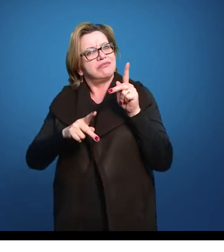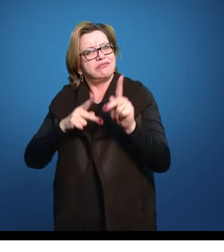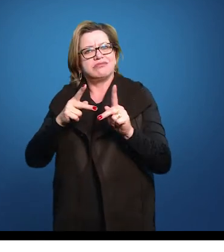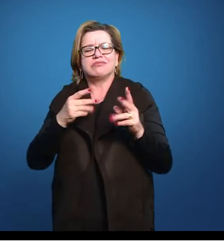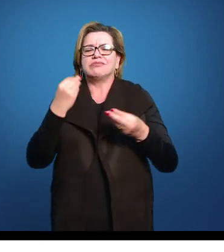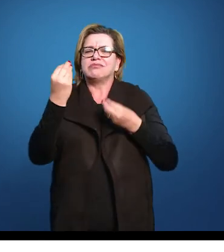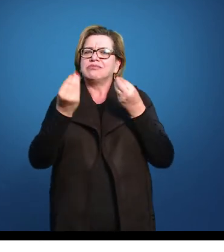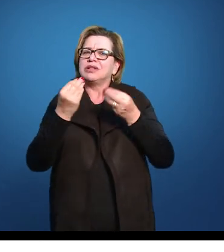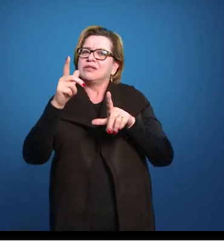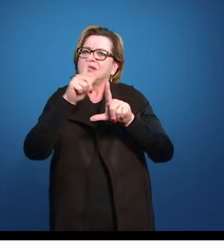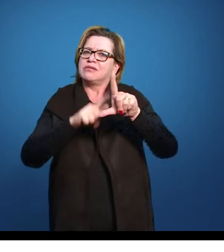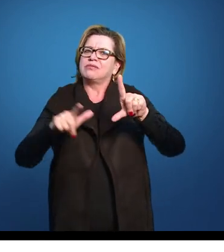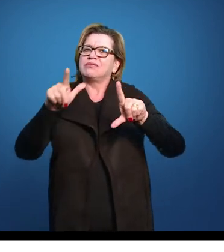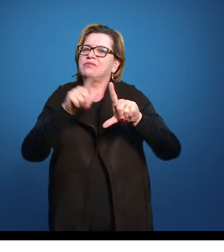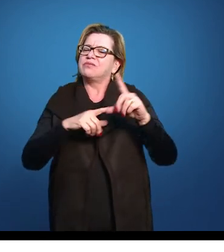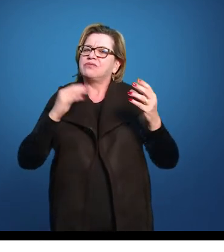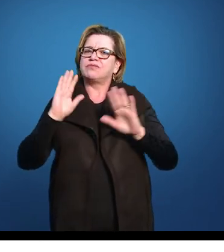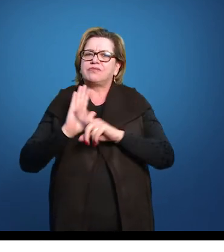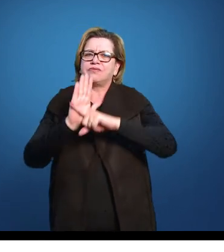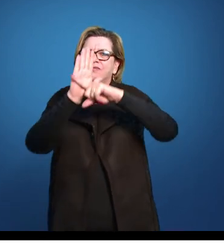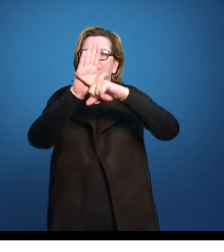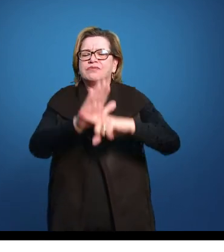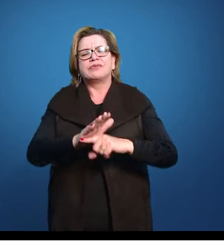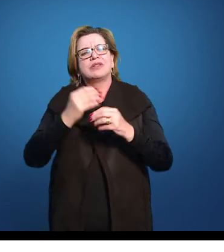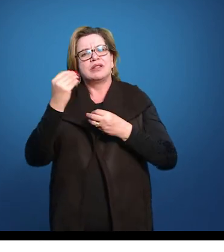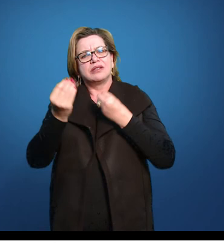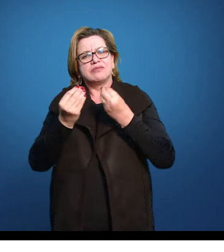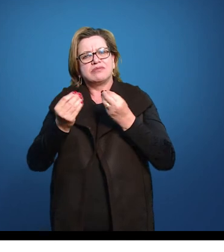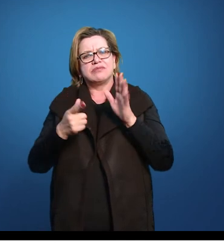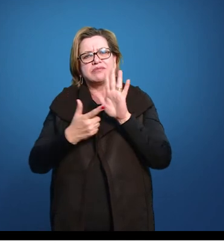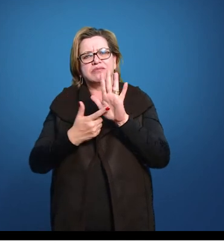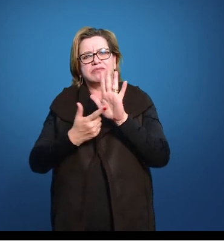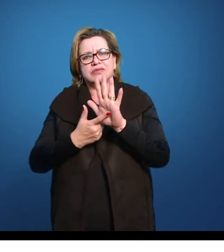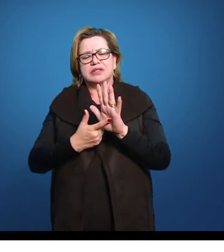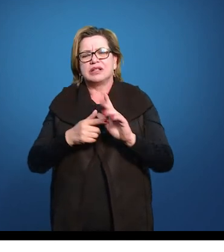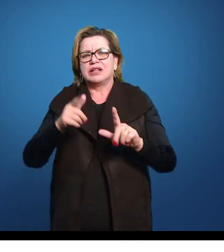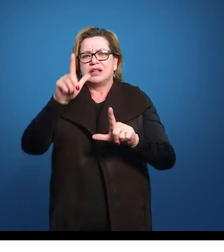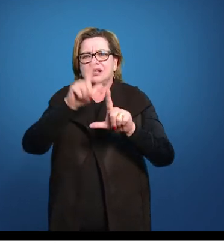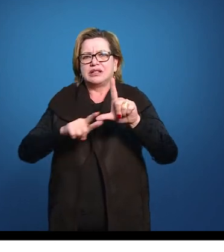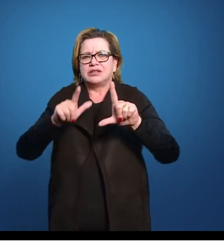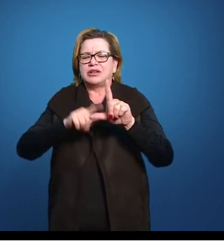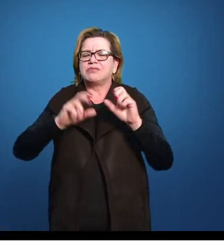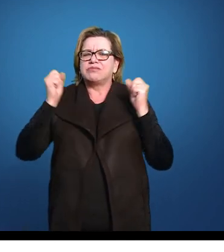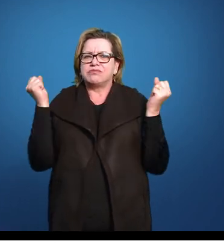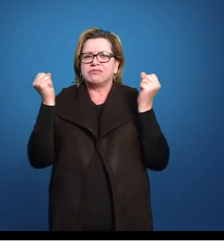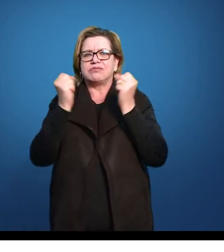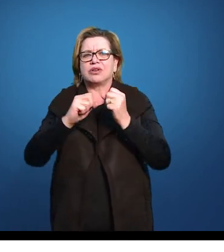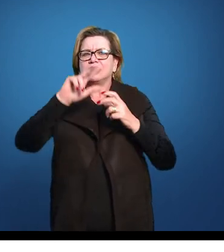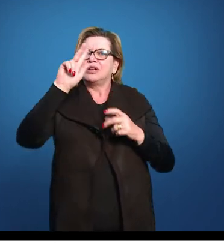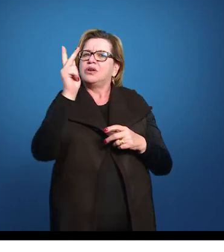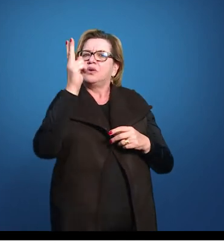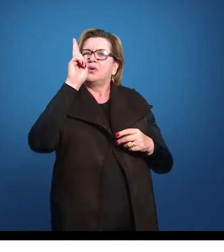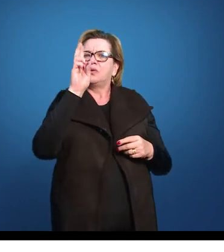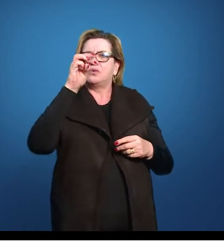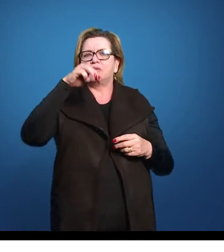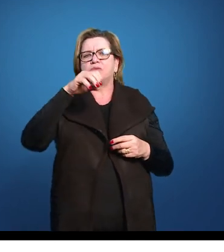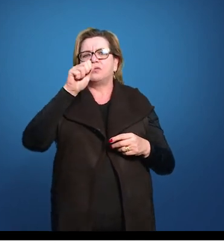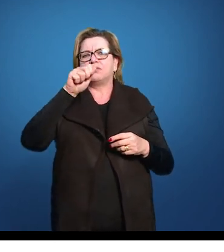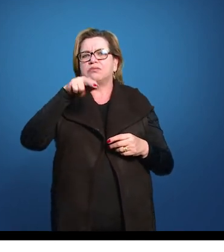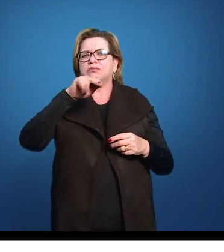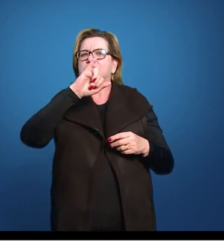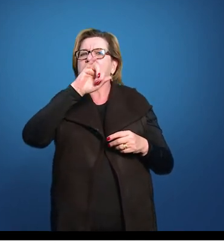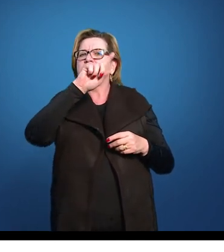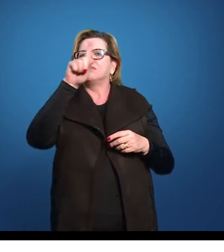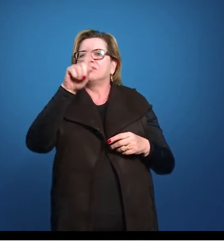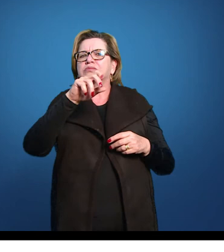E isso a literatura vai nos dar. Além desse processo de humanização, que é uma das funções da literatura, a gente tem esse processo de sociedade,